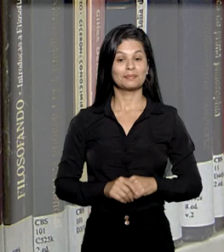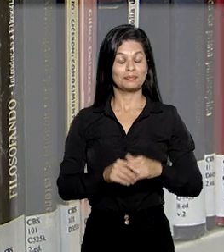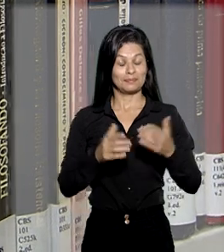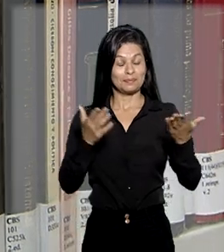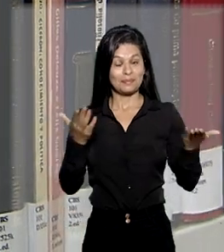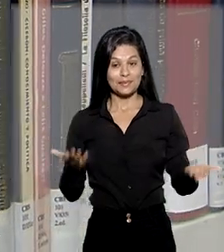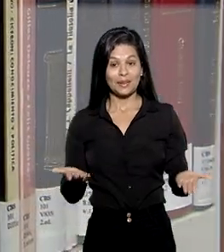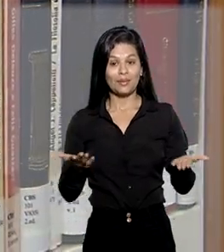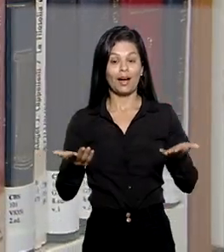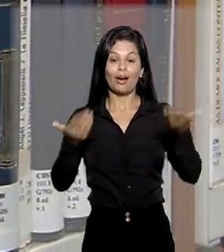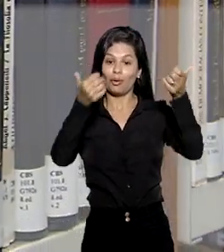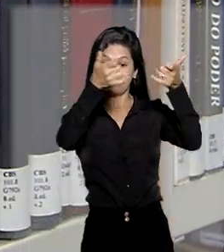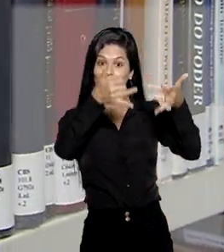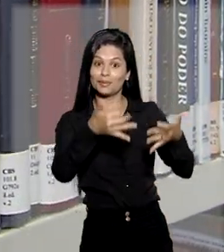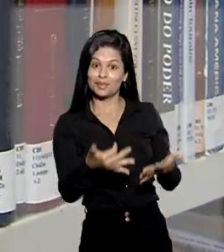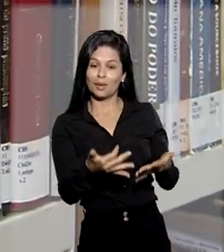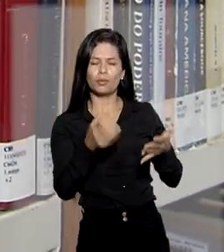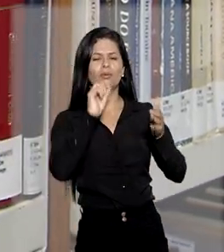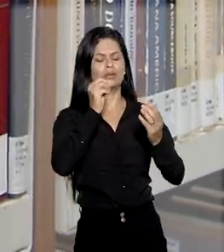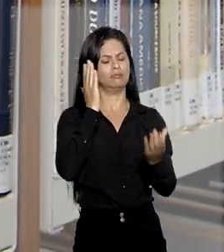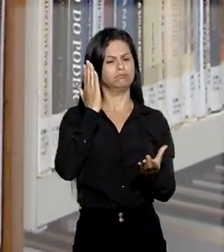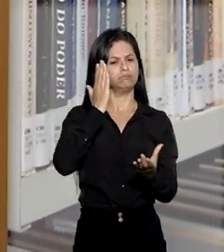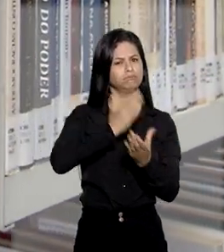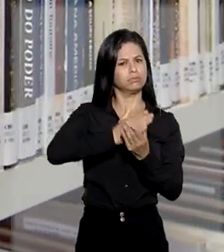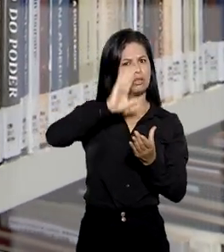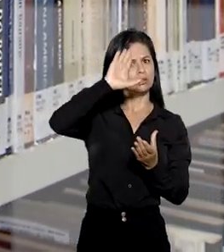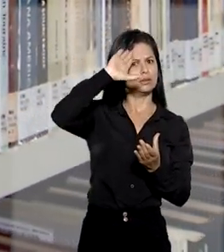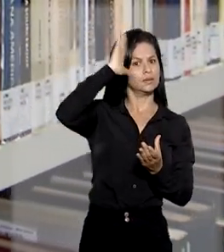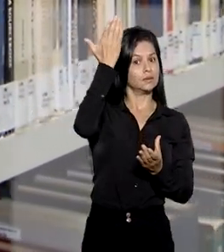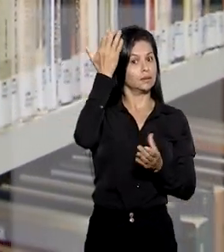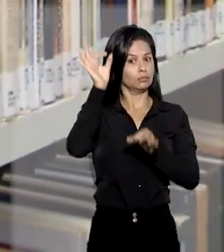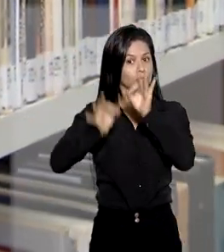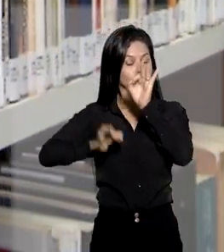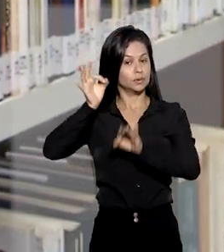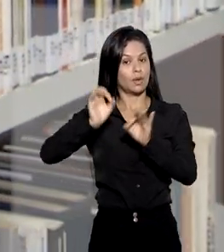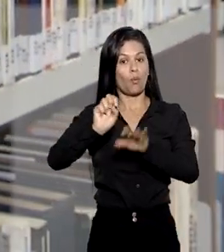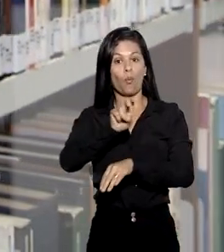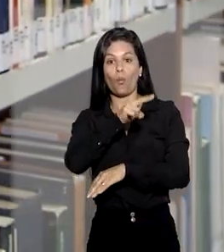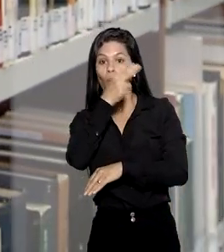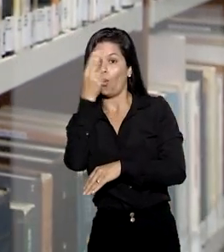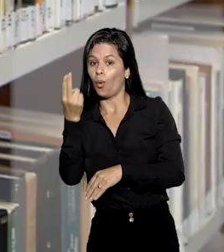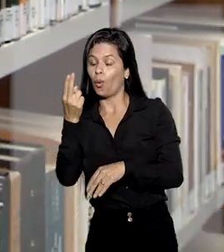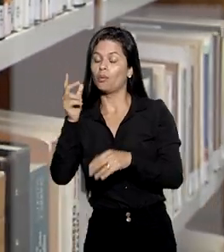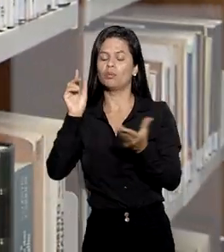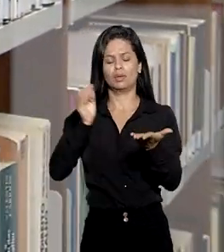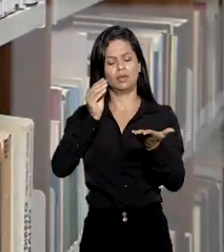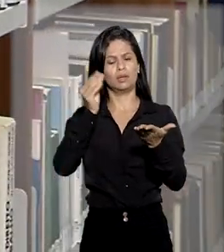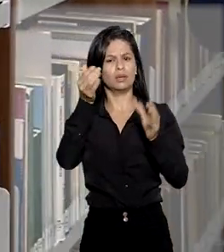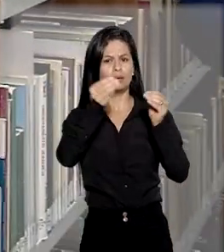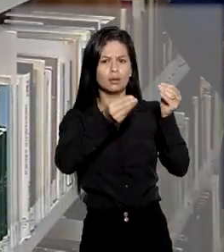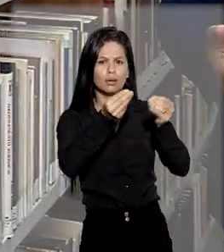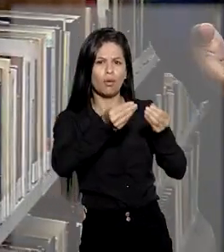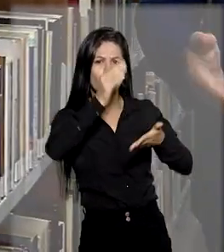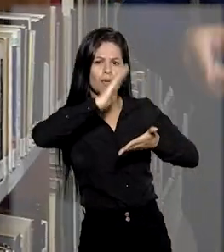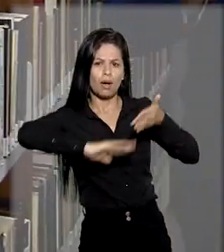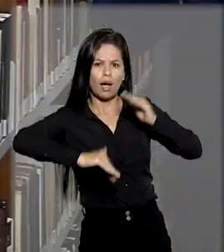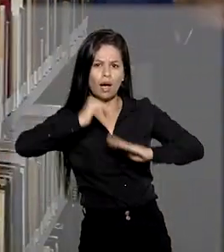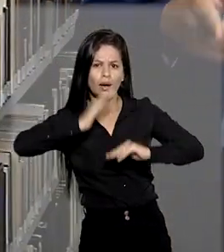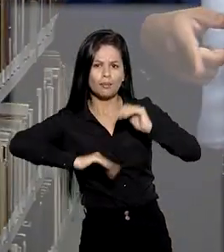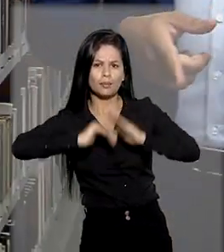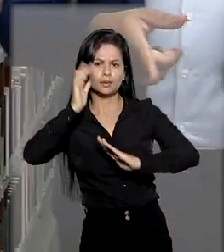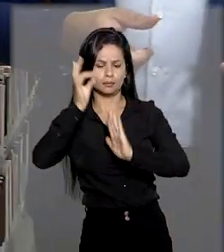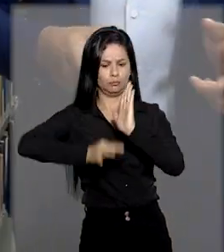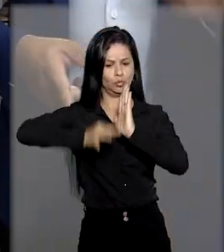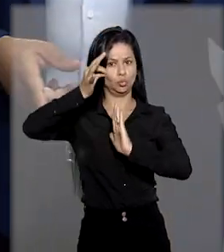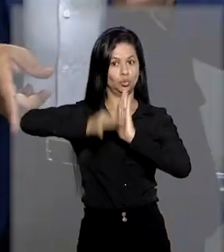Instrumento capaz de caçar uma decisão judicial ou ato administrativo que tenha violado a competência ou